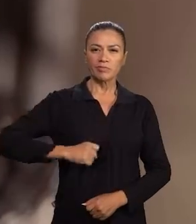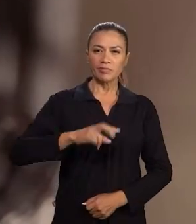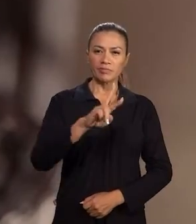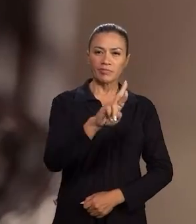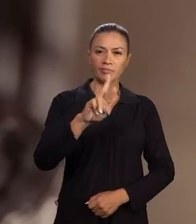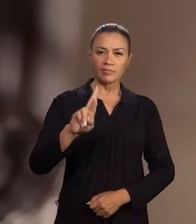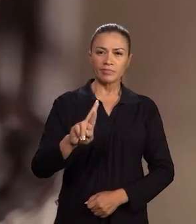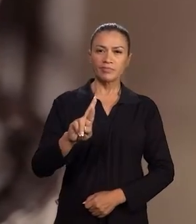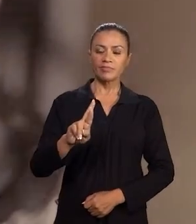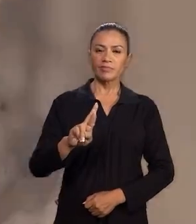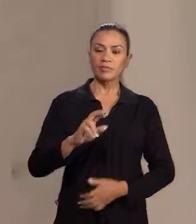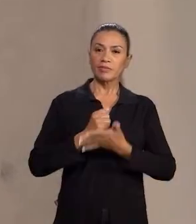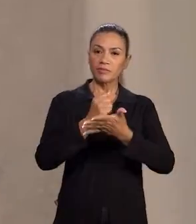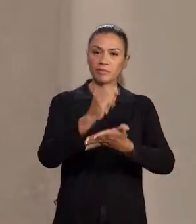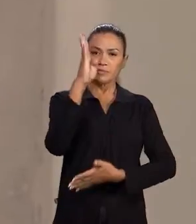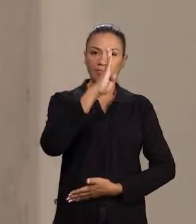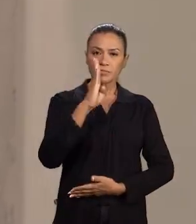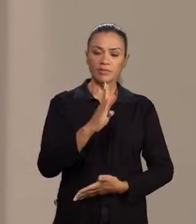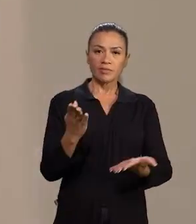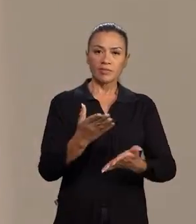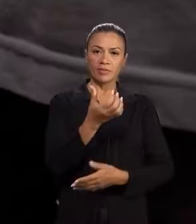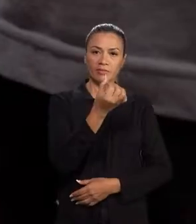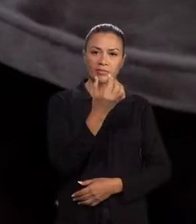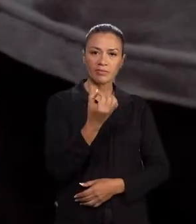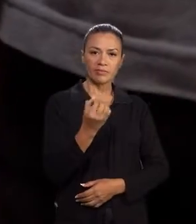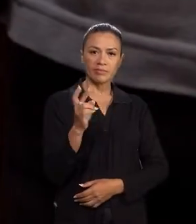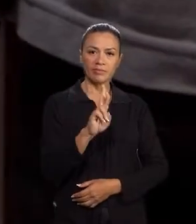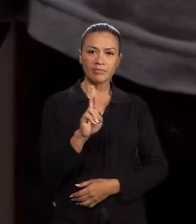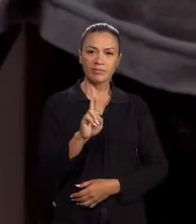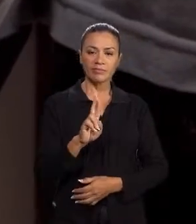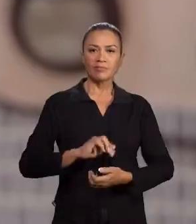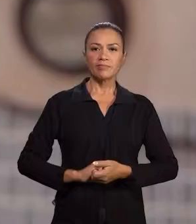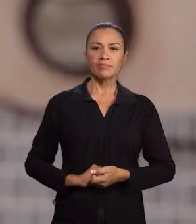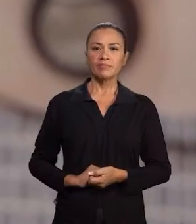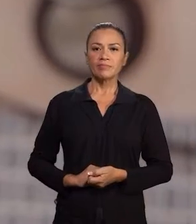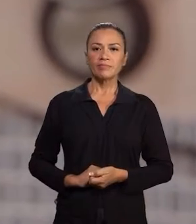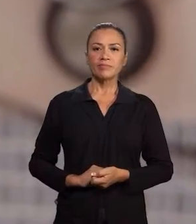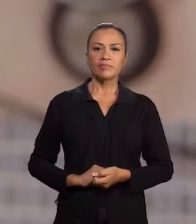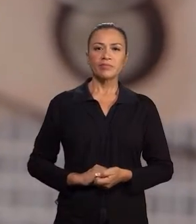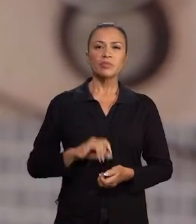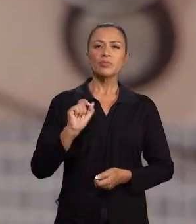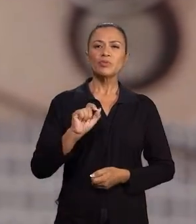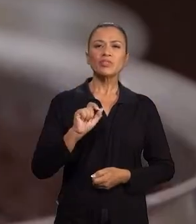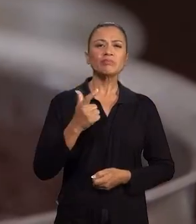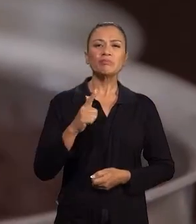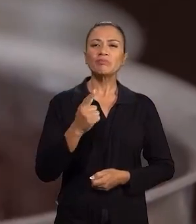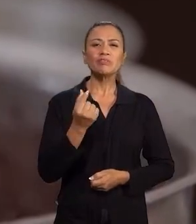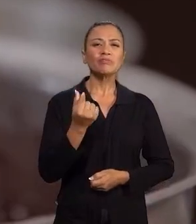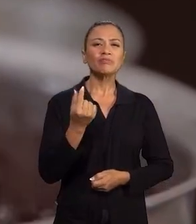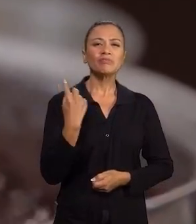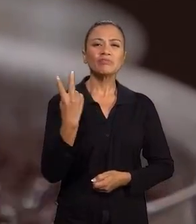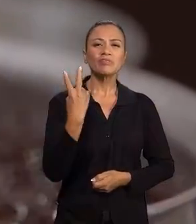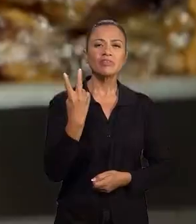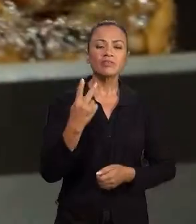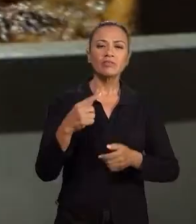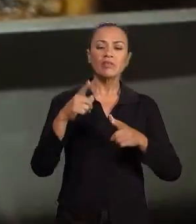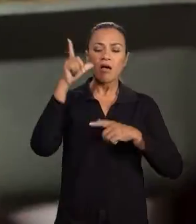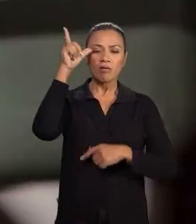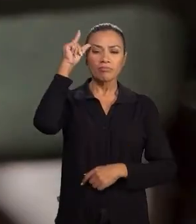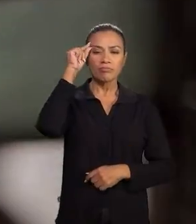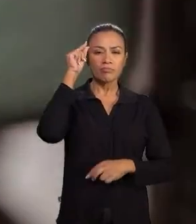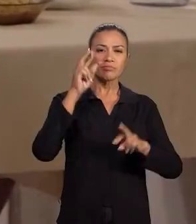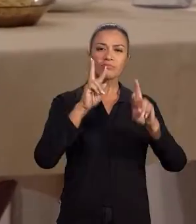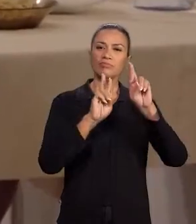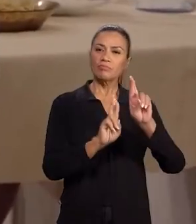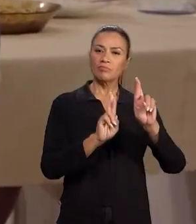Graças à luta do senador Roberto Rocha, o Auxílio Brasil agora vale 600 reais. Mas sabe o que não tem preço?